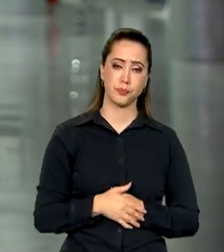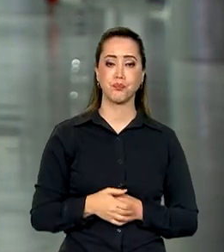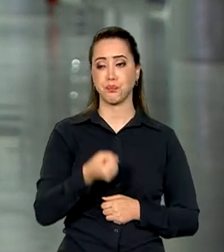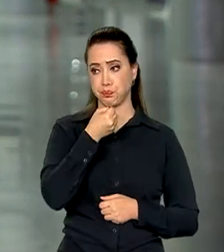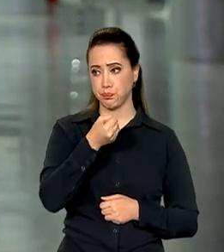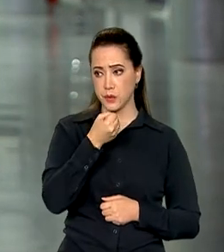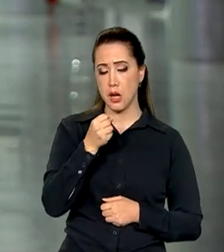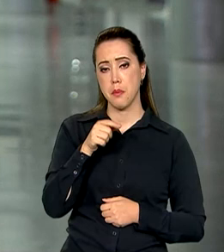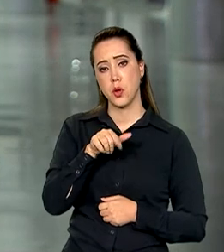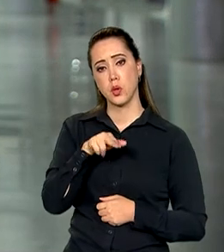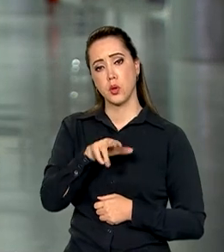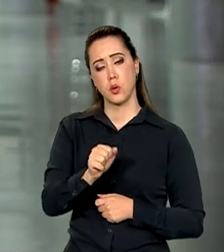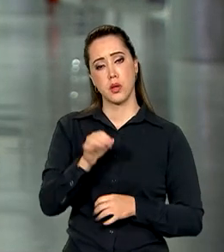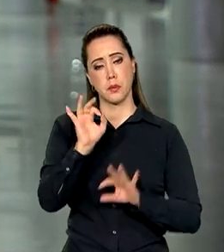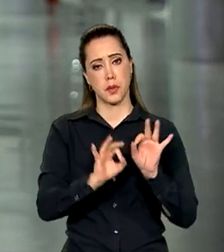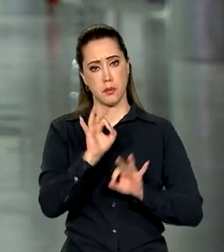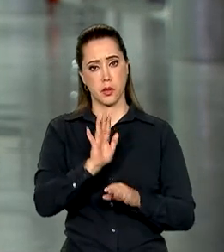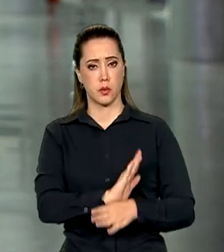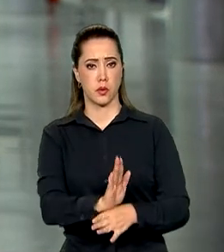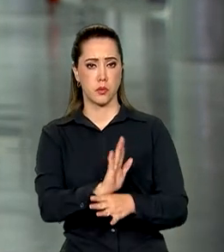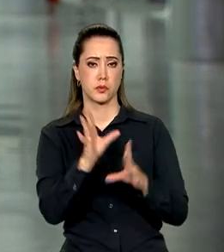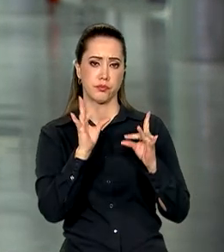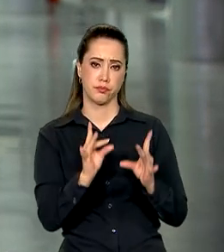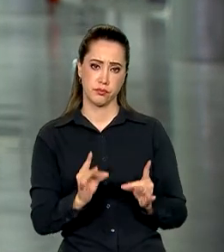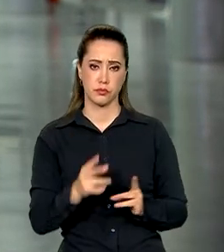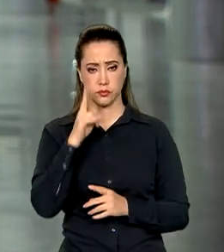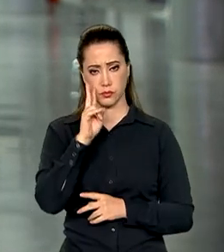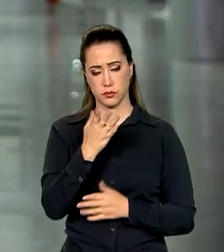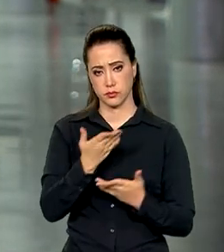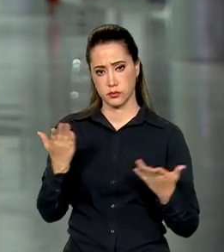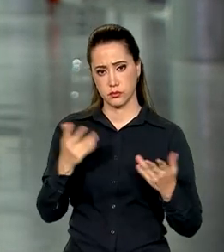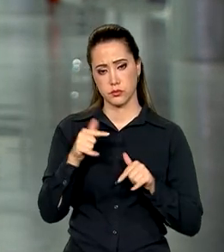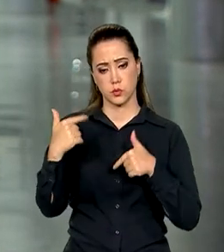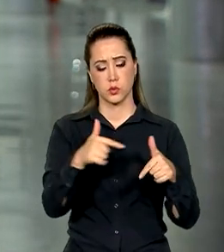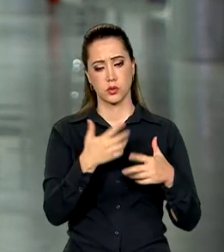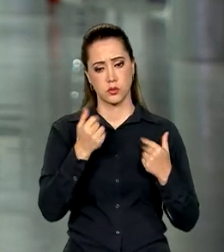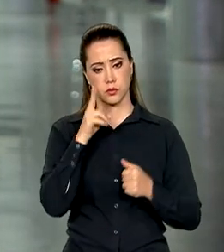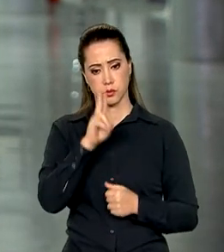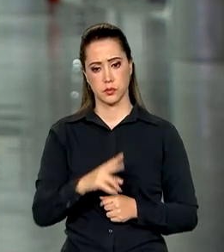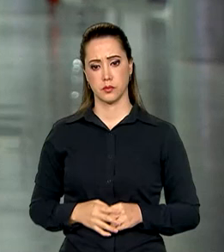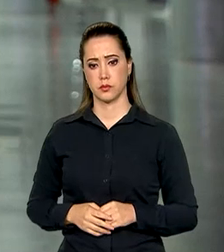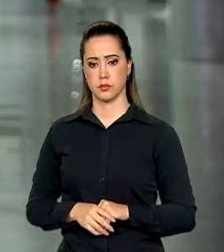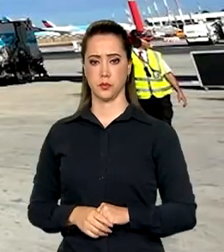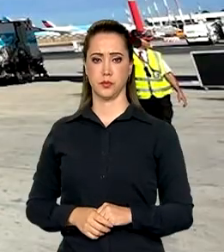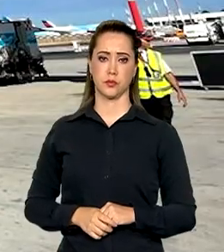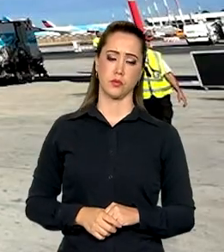Karen preparou uma reportagem com mais informações sobre a operação. Vamos ver.